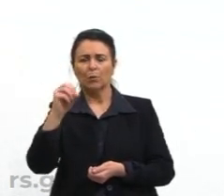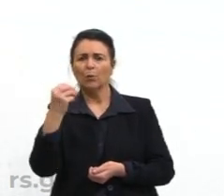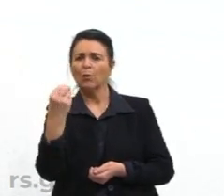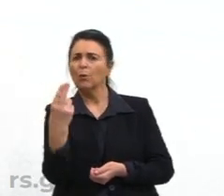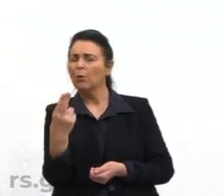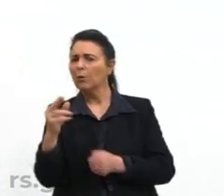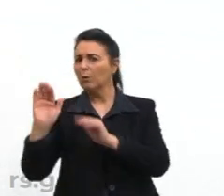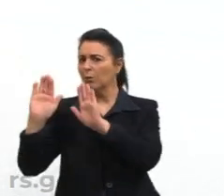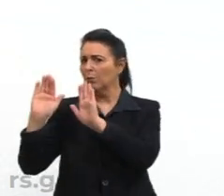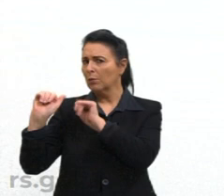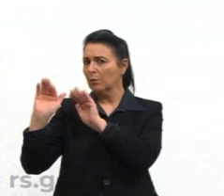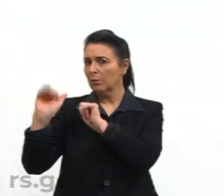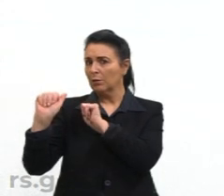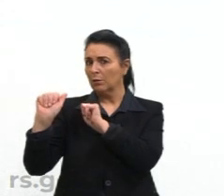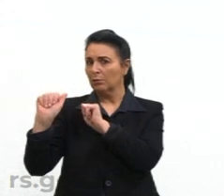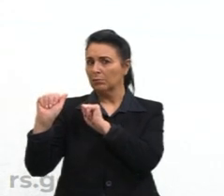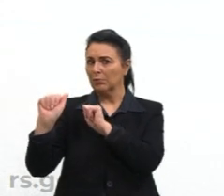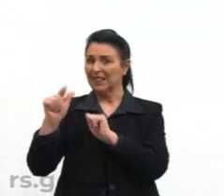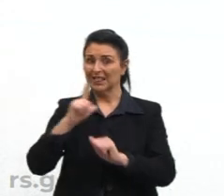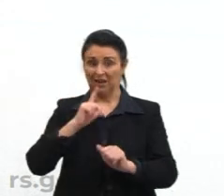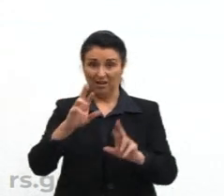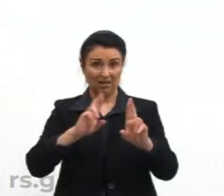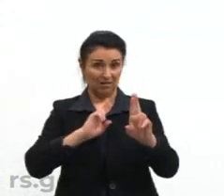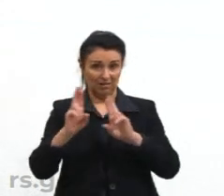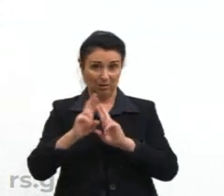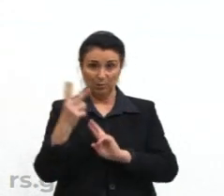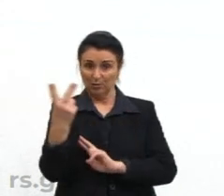Qual é a relação entre essas duas afirmações?